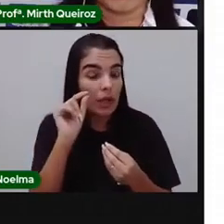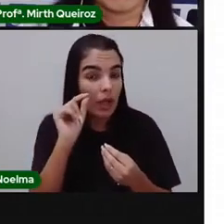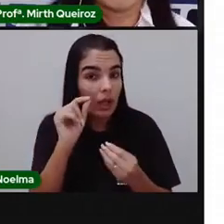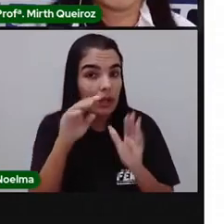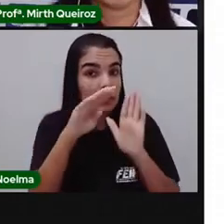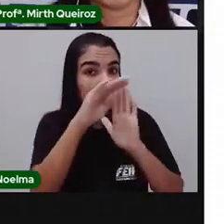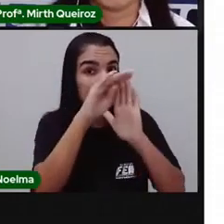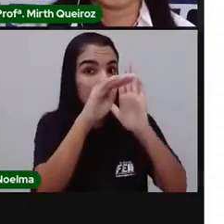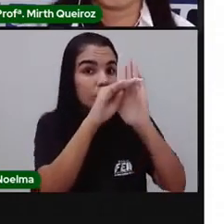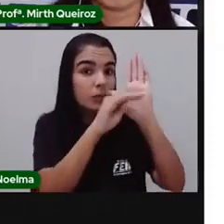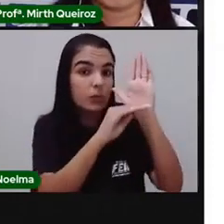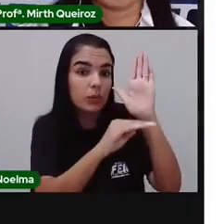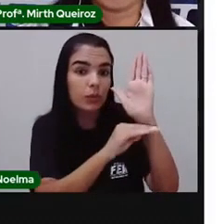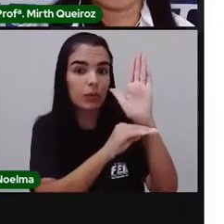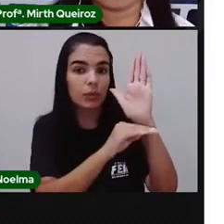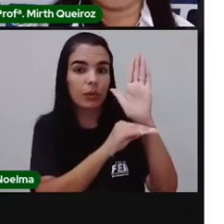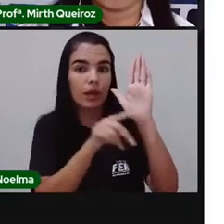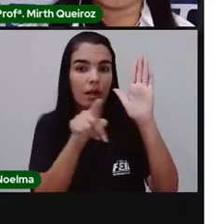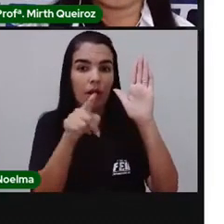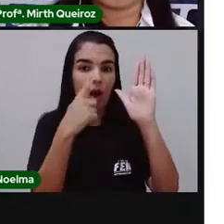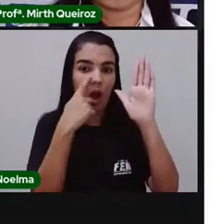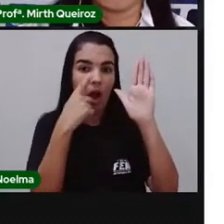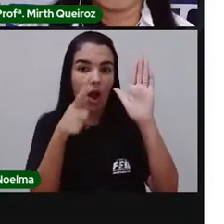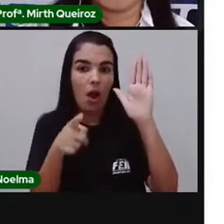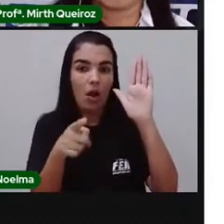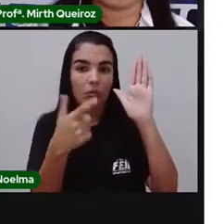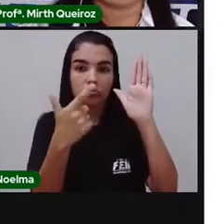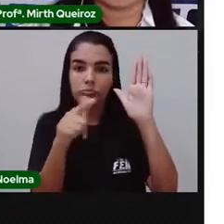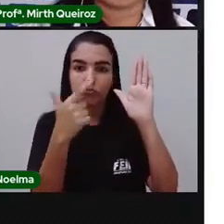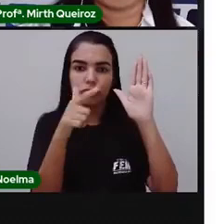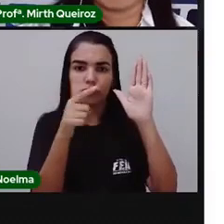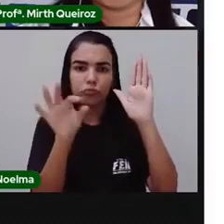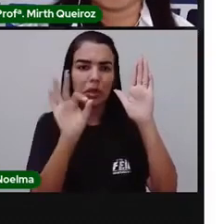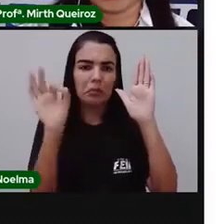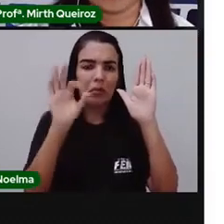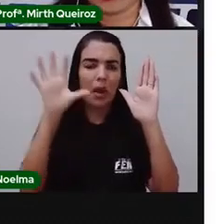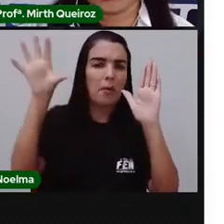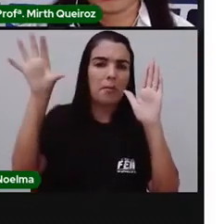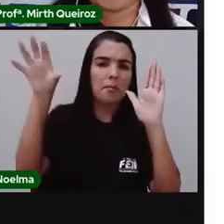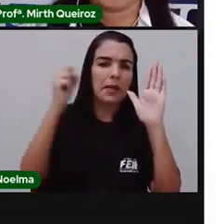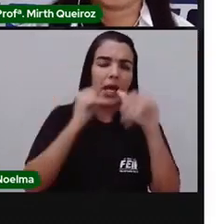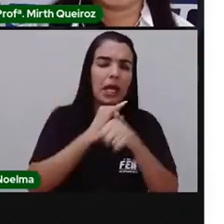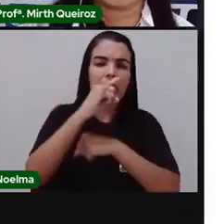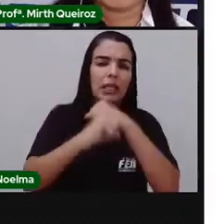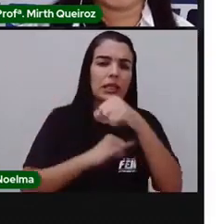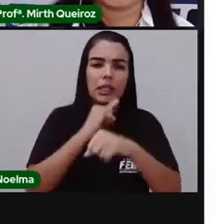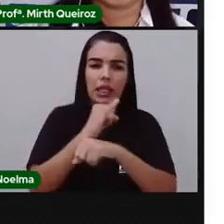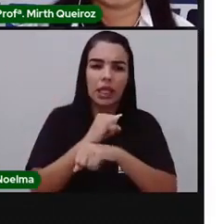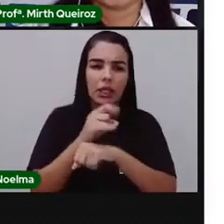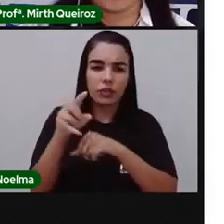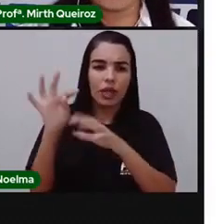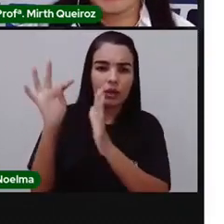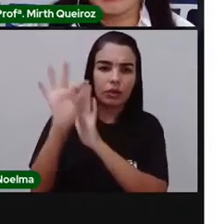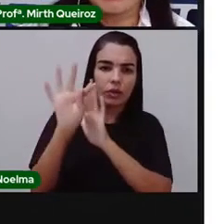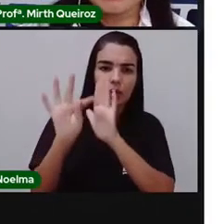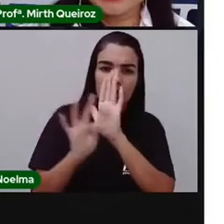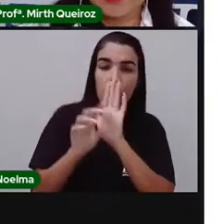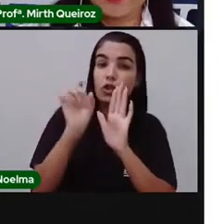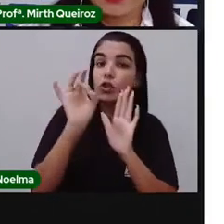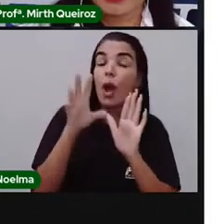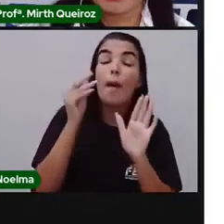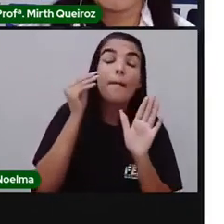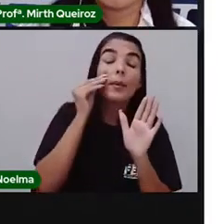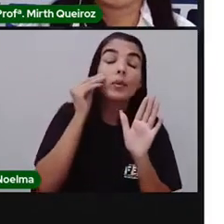estrutura. Esse texto aqui não tem a ver com o assunto de vocês, né? Foi um texto aleatório que a PRO pegou na internet só para